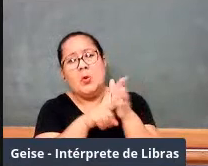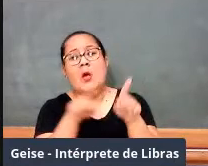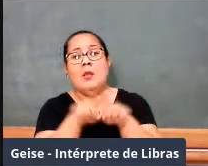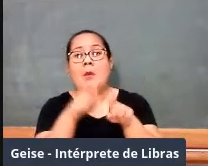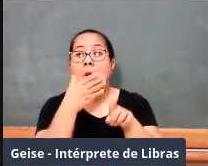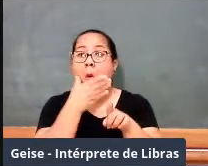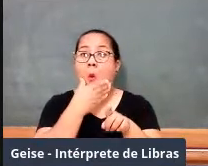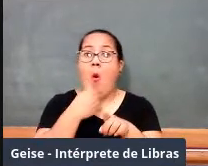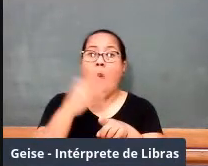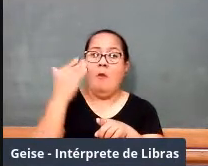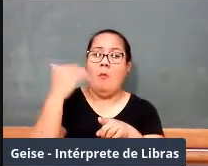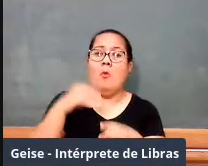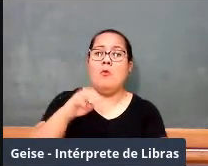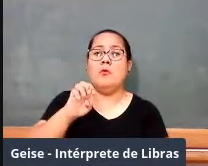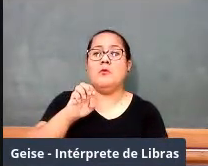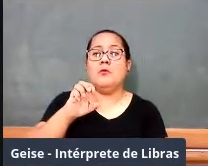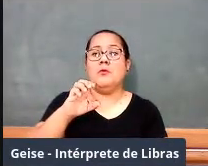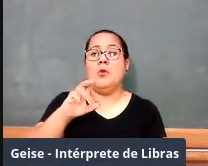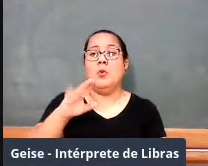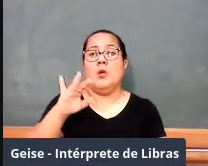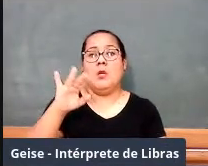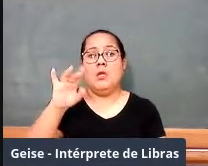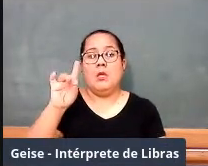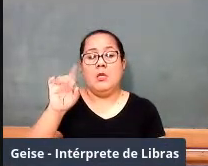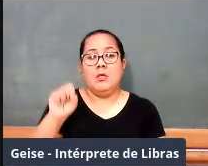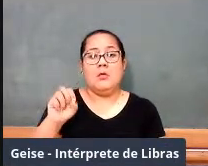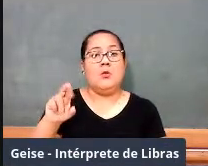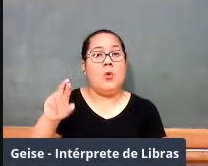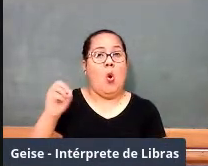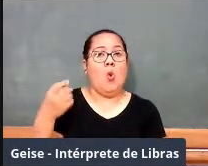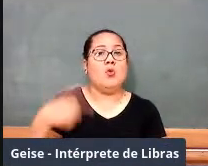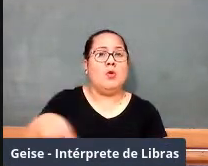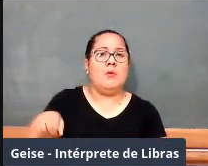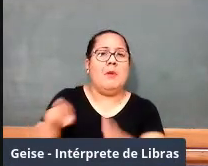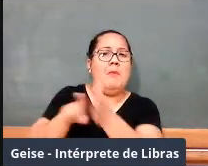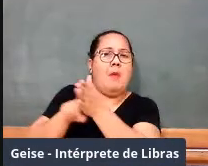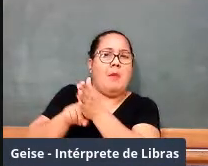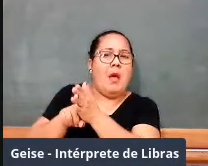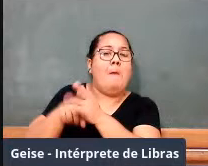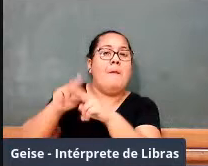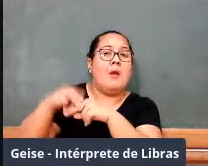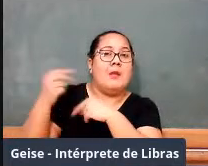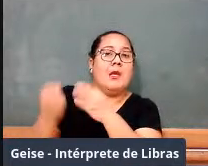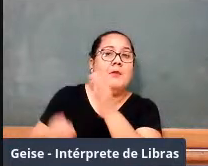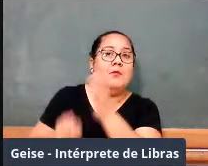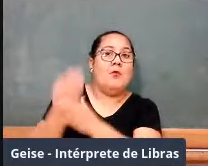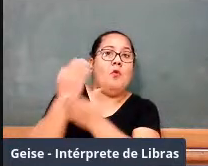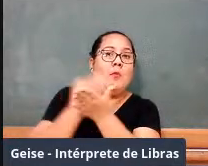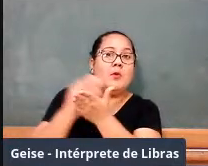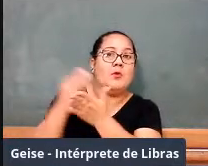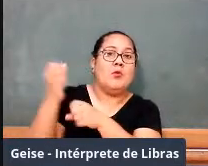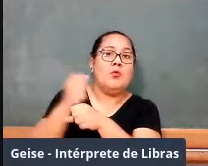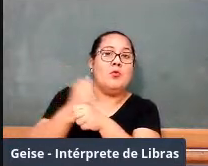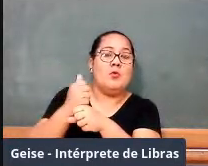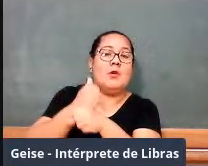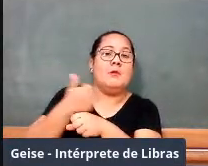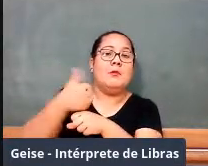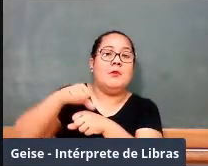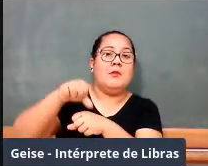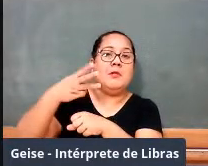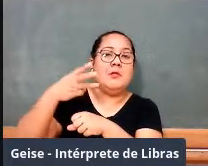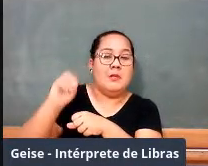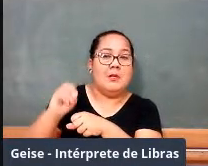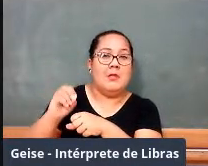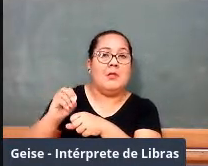Klein, do Félix Klein, etc., né? Que é o Euclides Roxo e a Modernização do Ensino de Matemática no Brasil, publicado pela editora